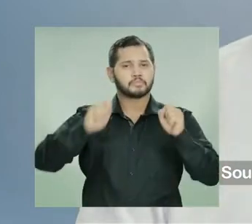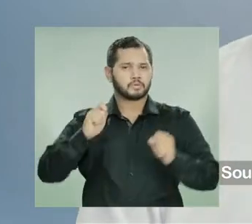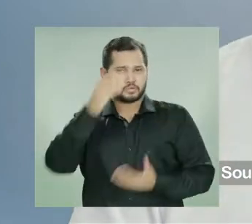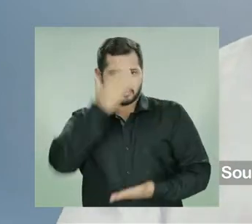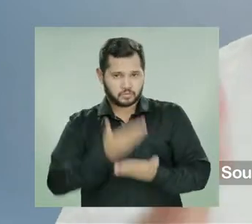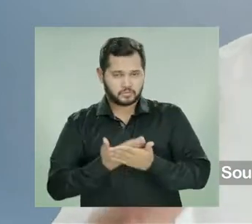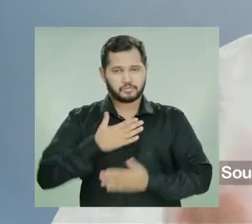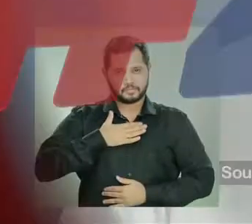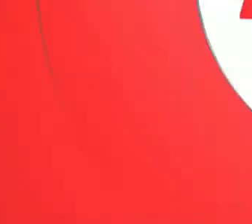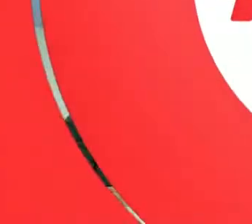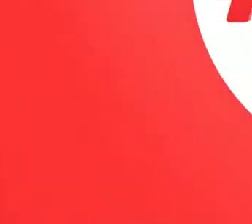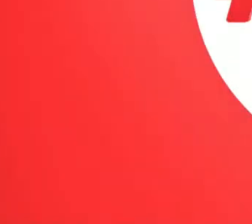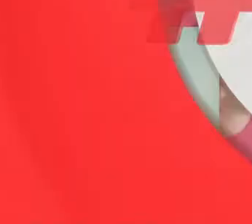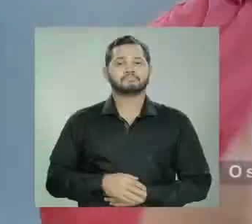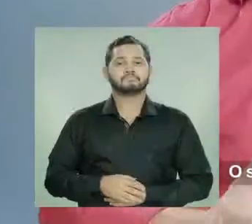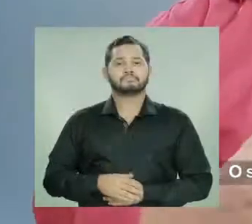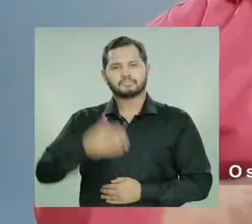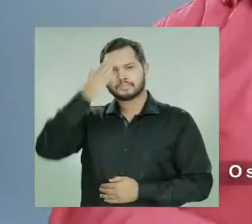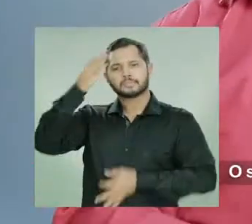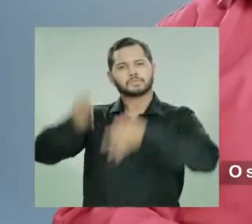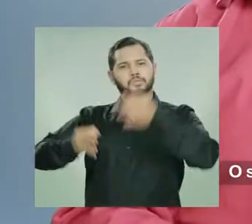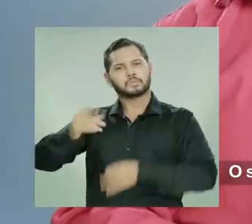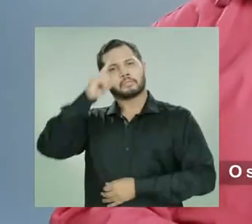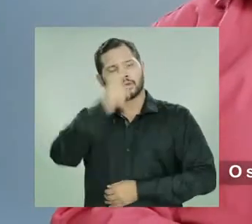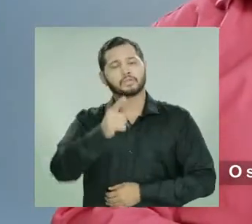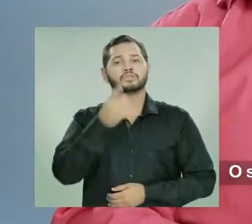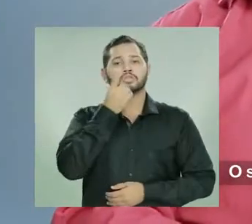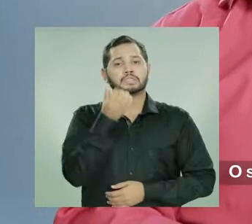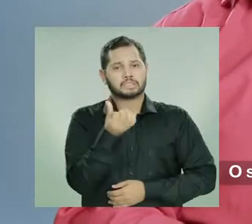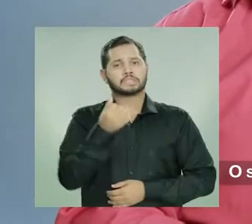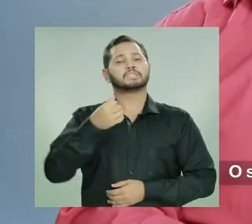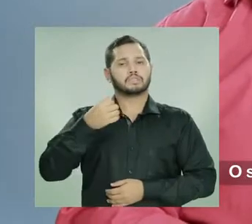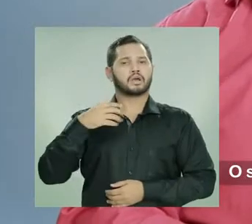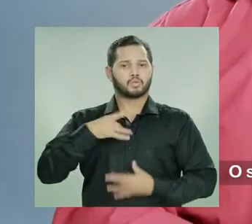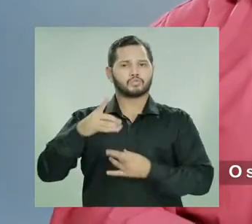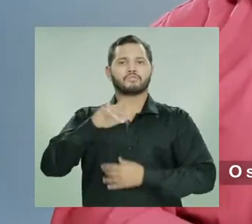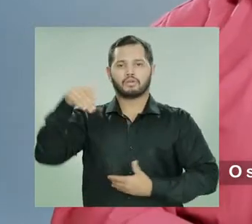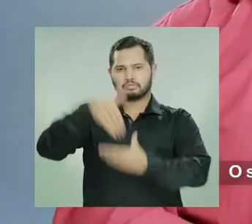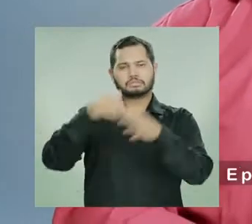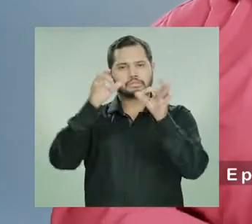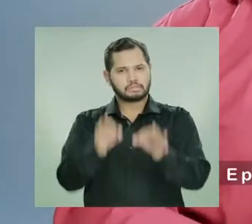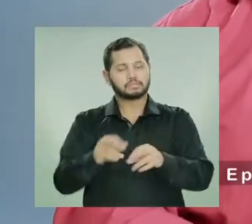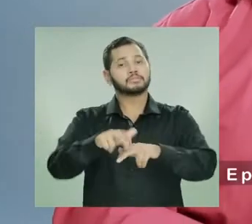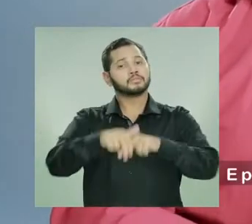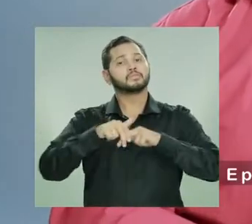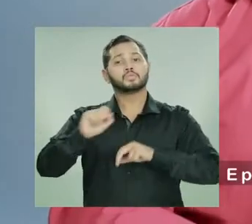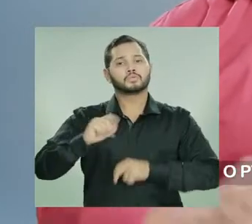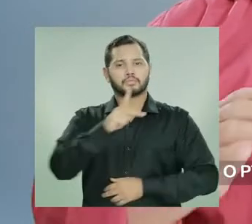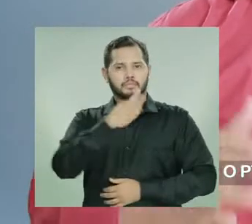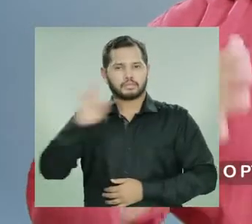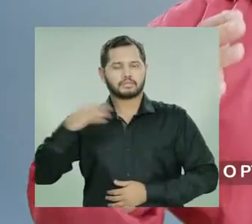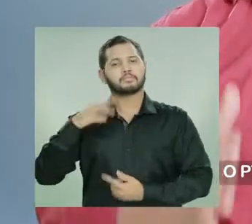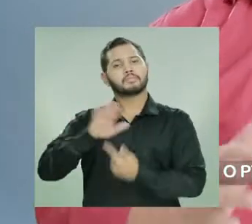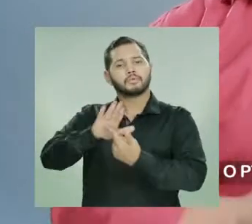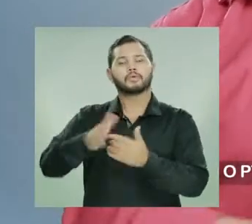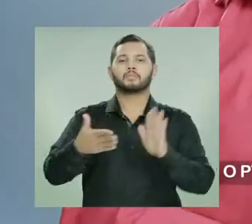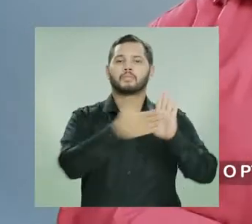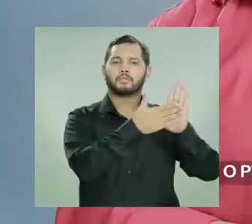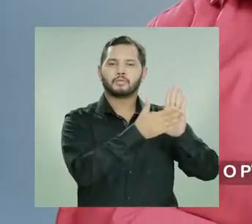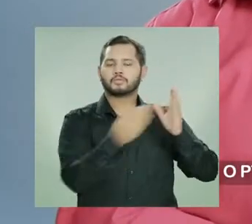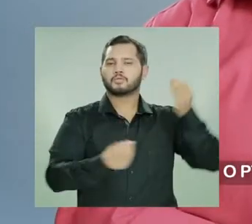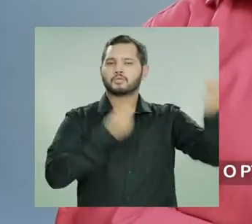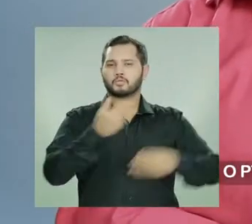e você pode contar comigo. O Supremo decidiu que terá no dia 6 de agosto a eleição. E por isso, o PT está